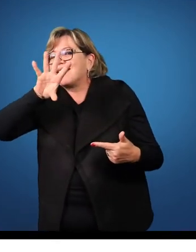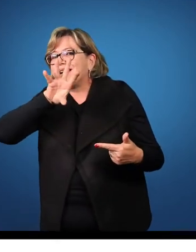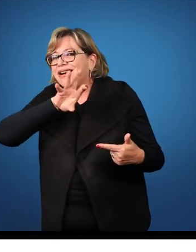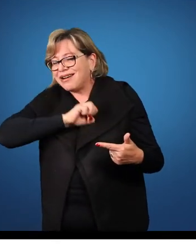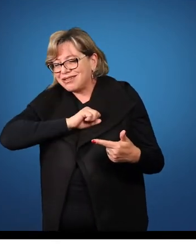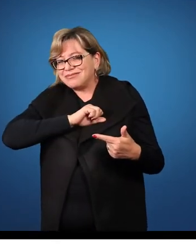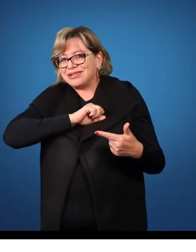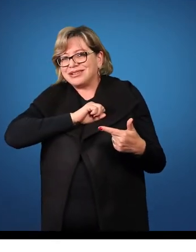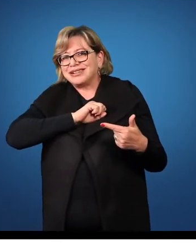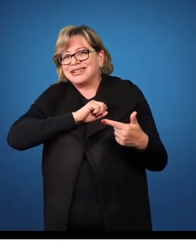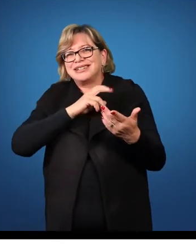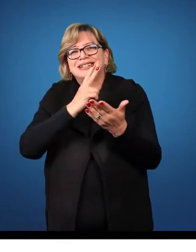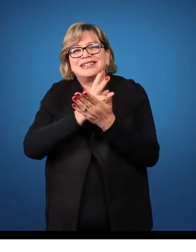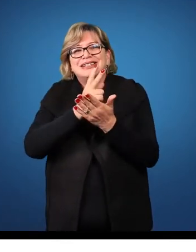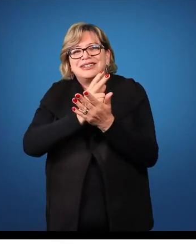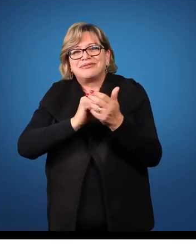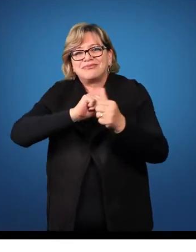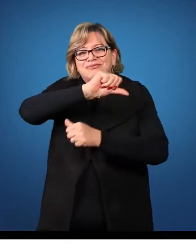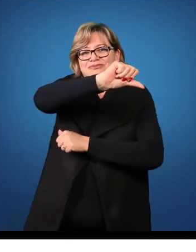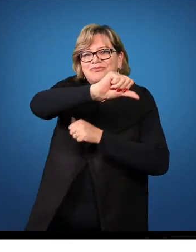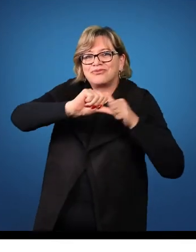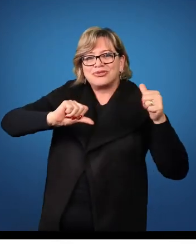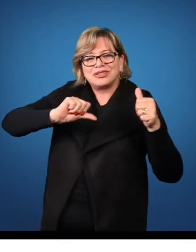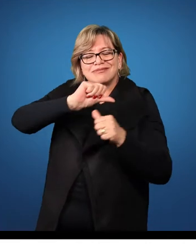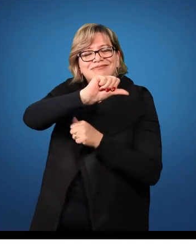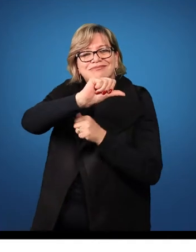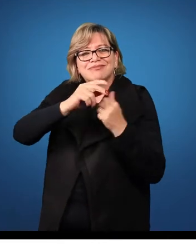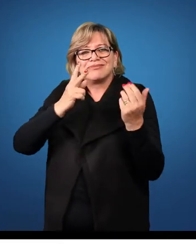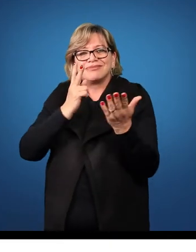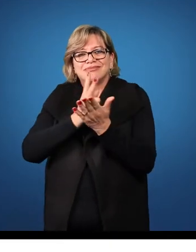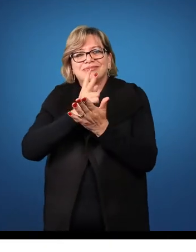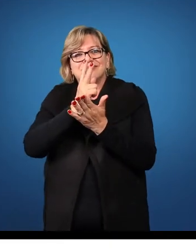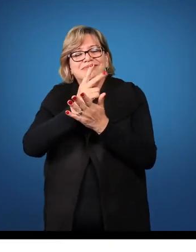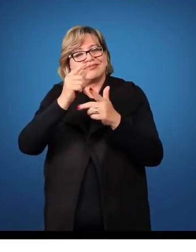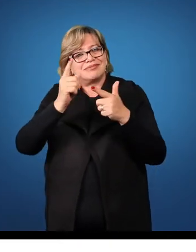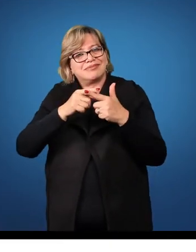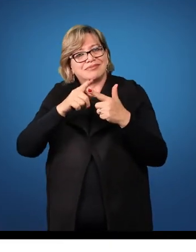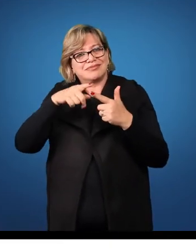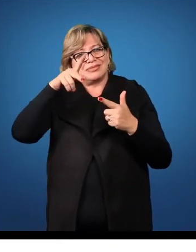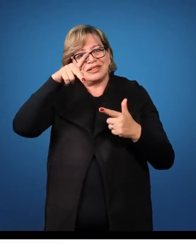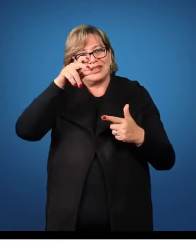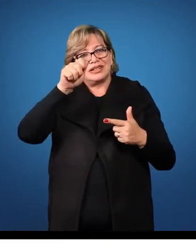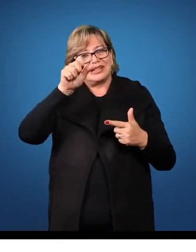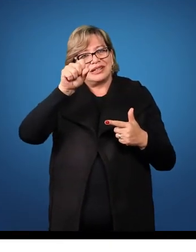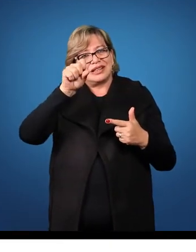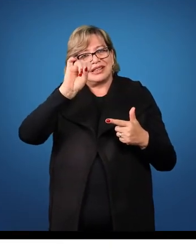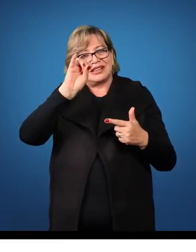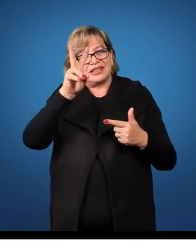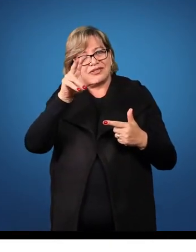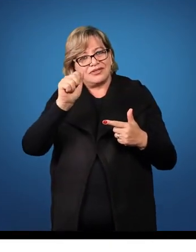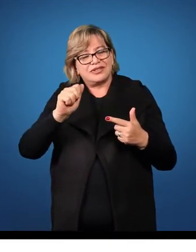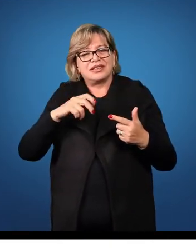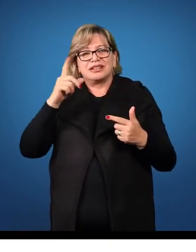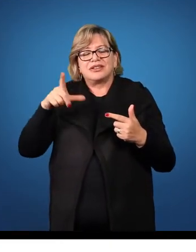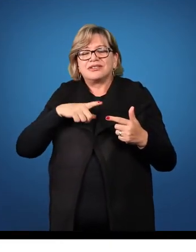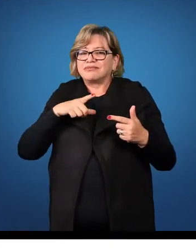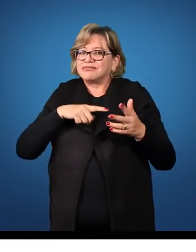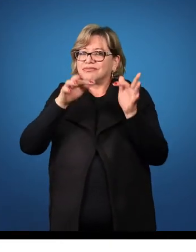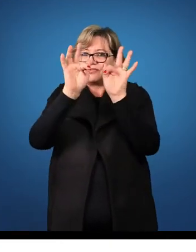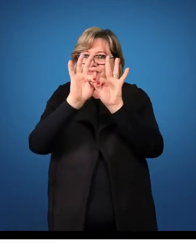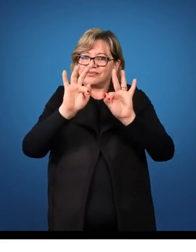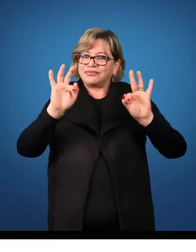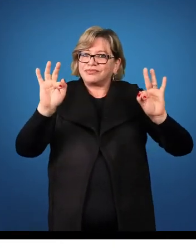Você traduz o agente da voz passiva com o caso ablativo. Então, eu tenho a frase,